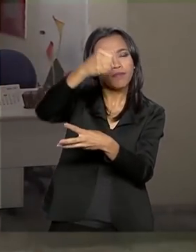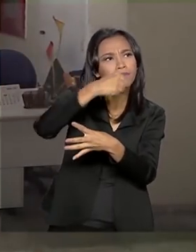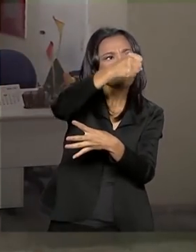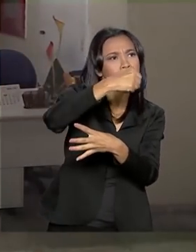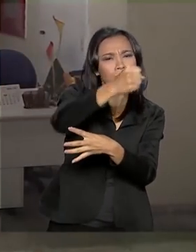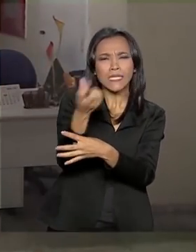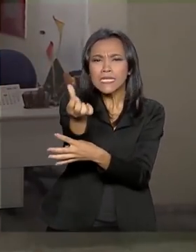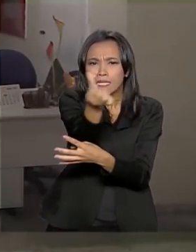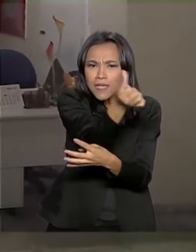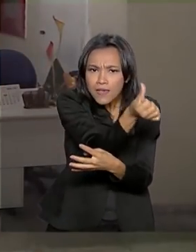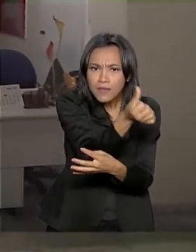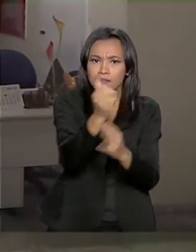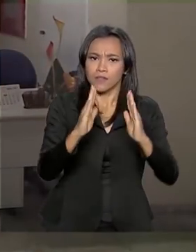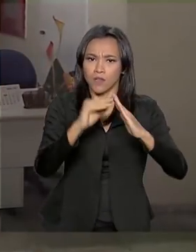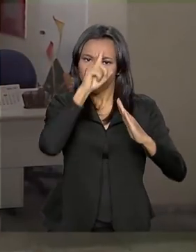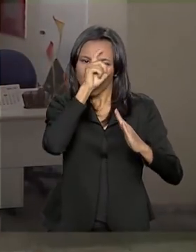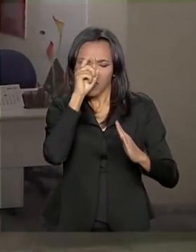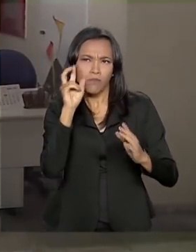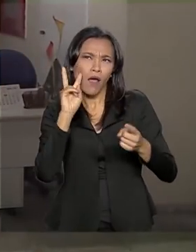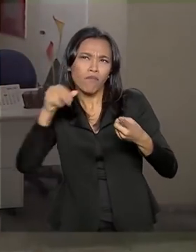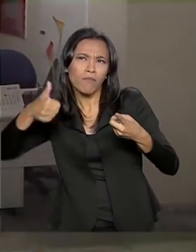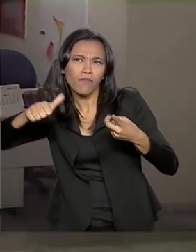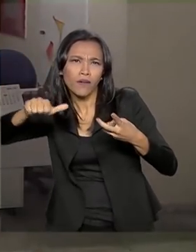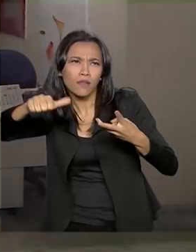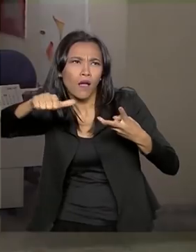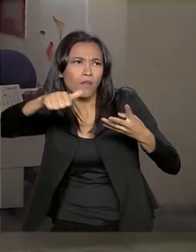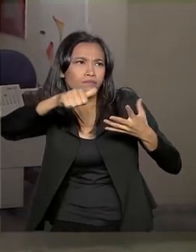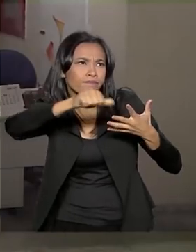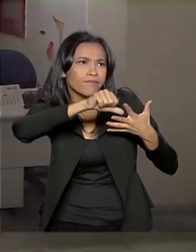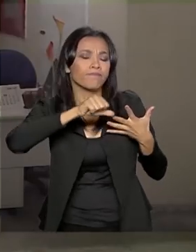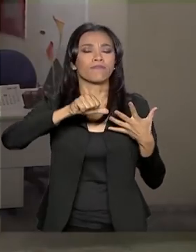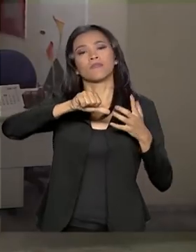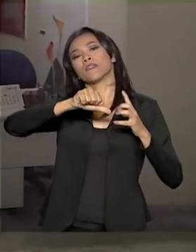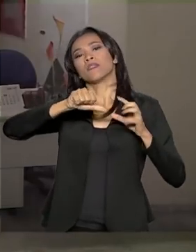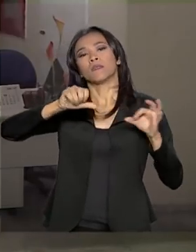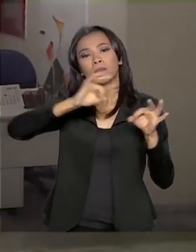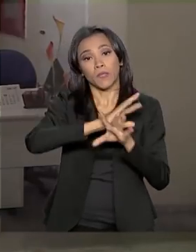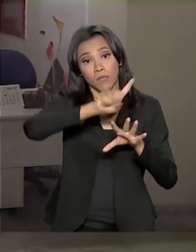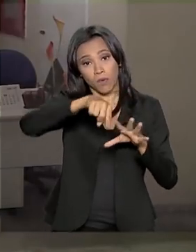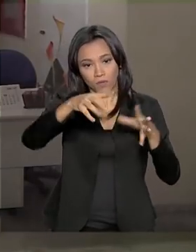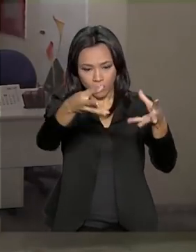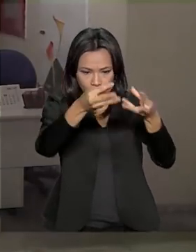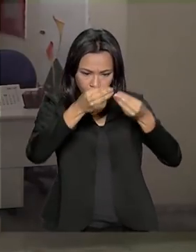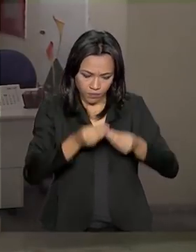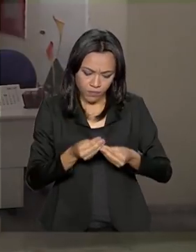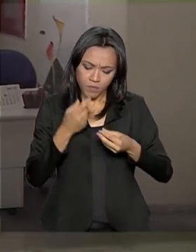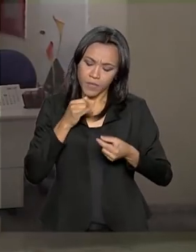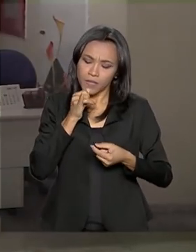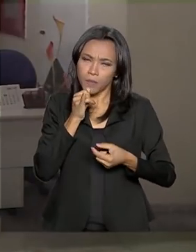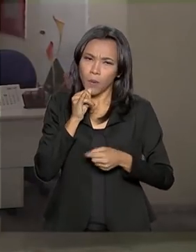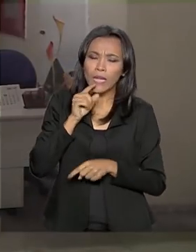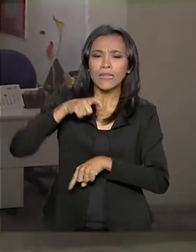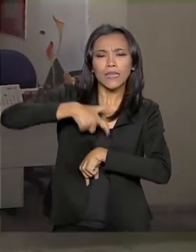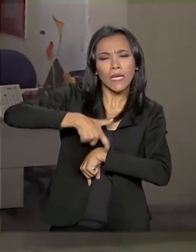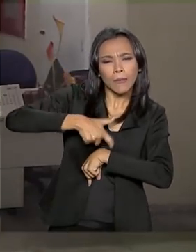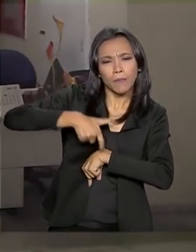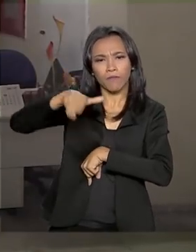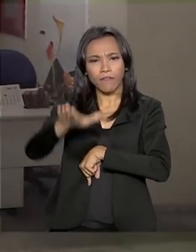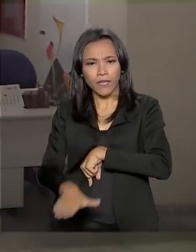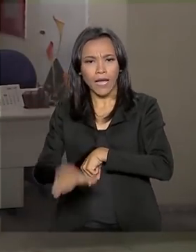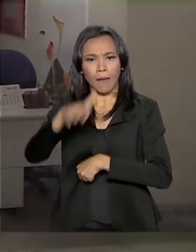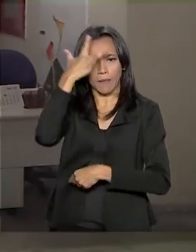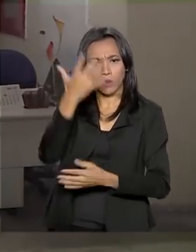necessidades individualmente de cada uma. E também serão buscados uma série de indicadores, como o tempo de permanência dos pacientes,